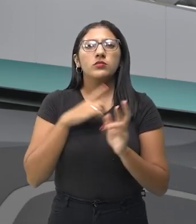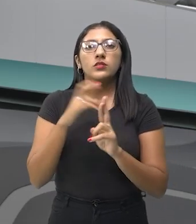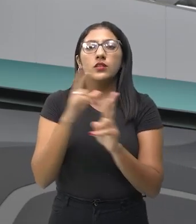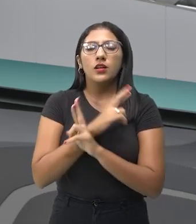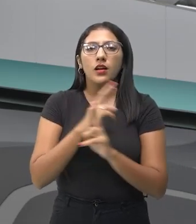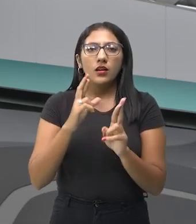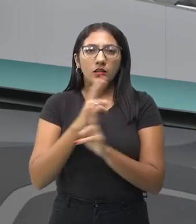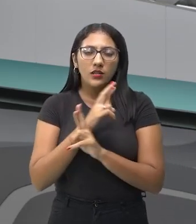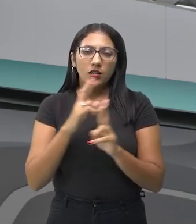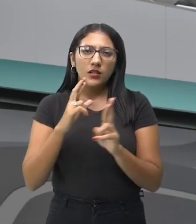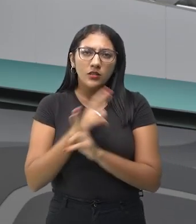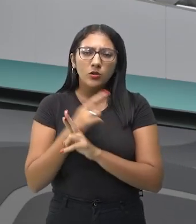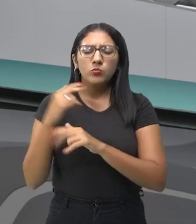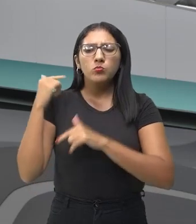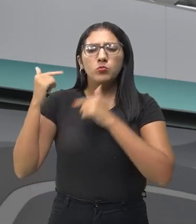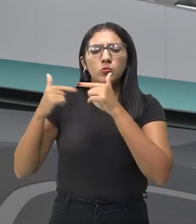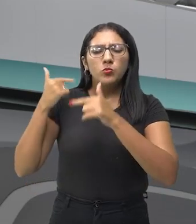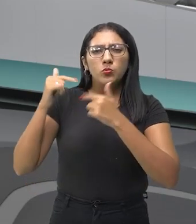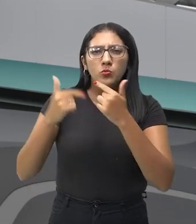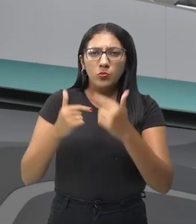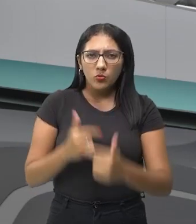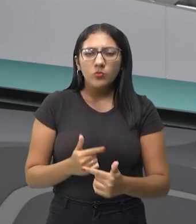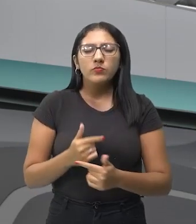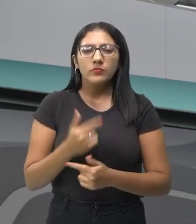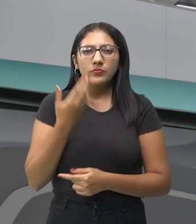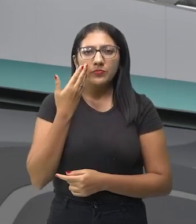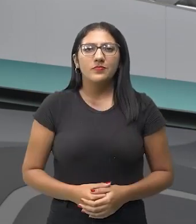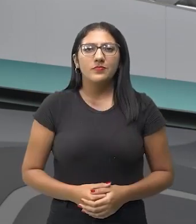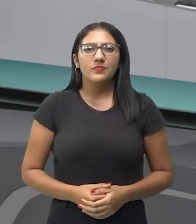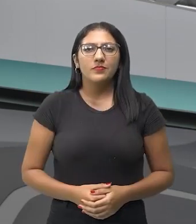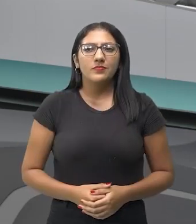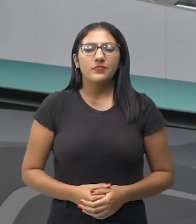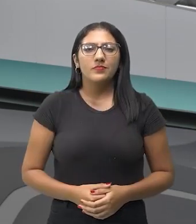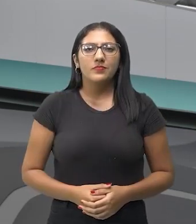a essa que é a gestão da trajetória da música. Vamos ver?